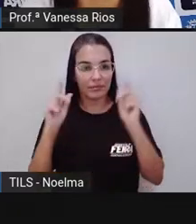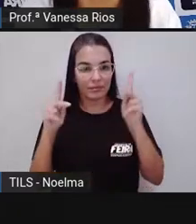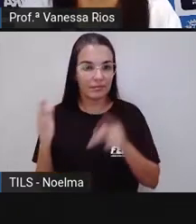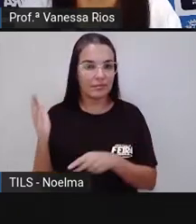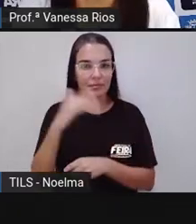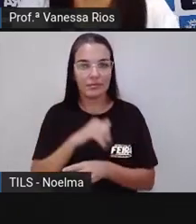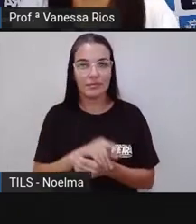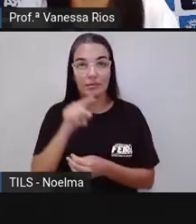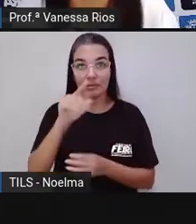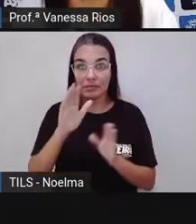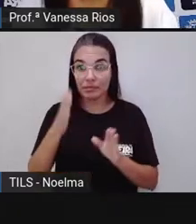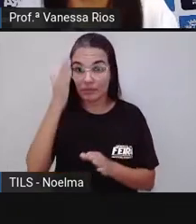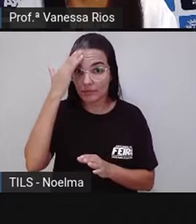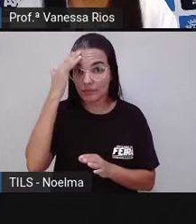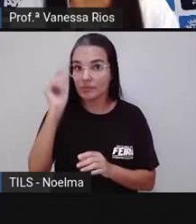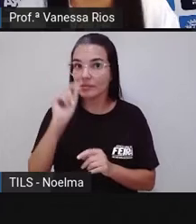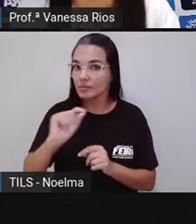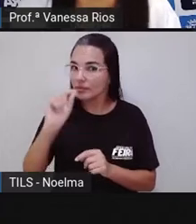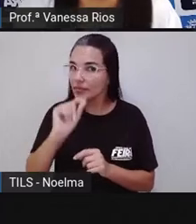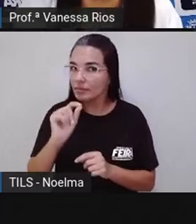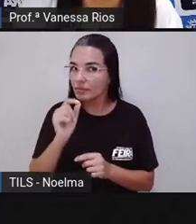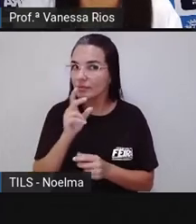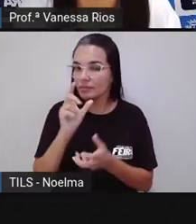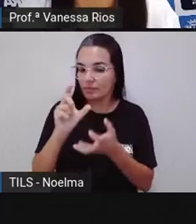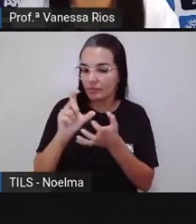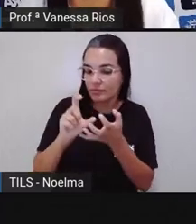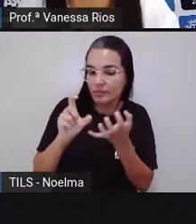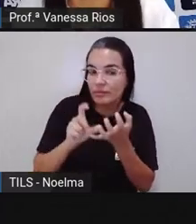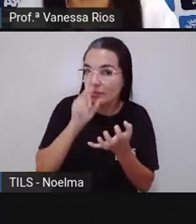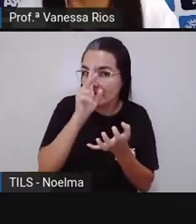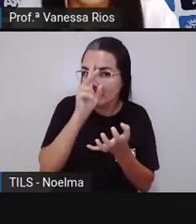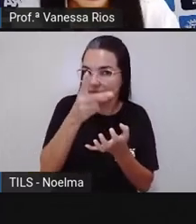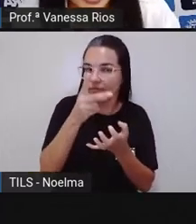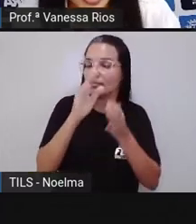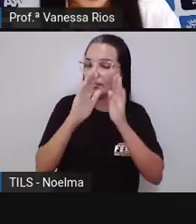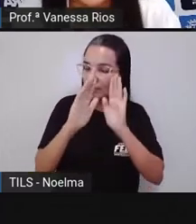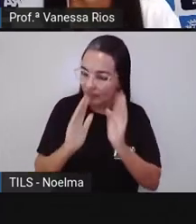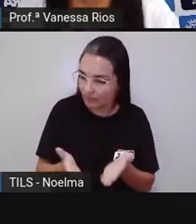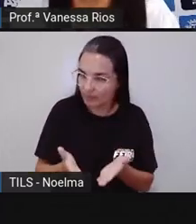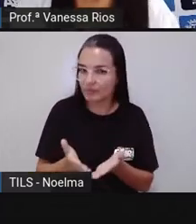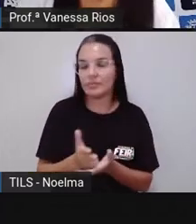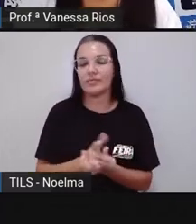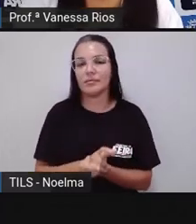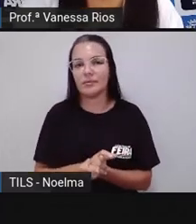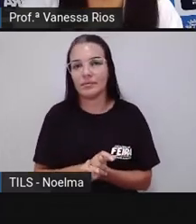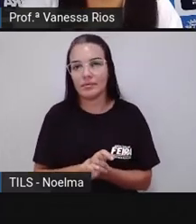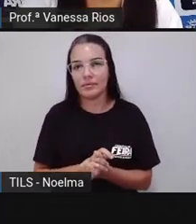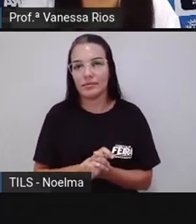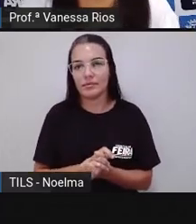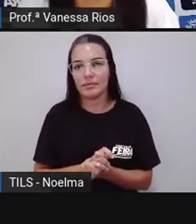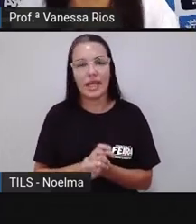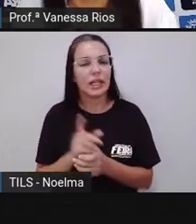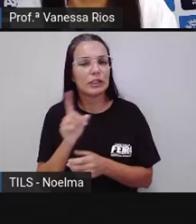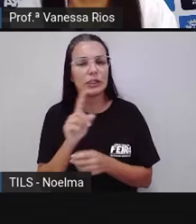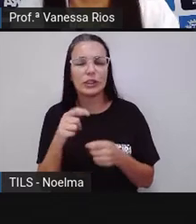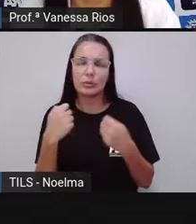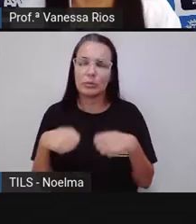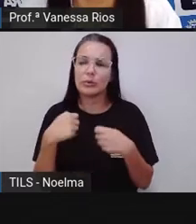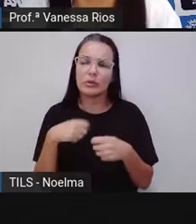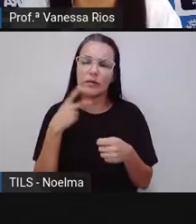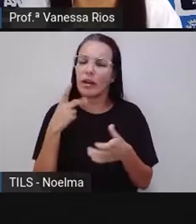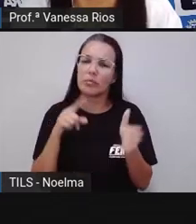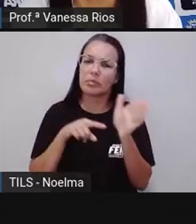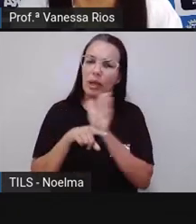Então, olhem só. Você já sabe o que é sílaba tônica. A Pró me colocou em forma de pergunta,